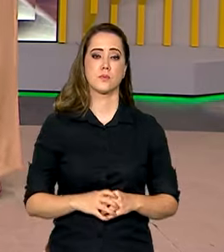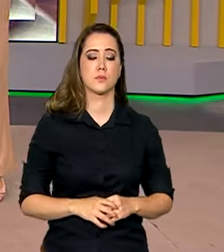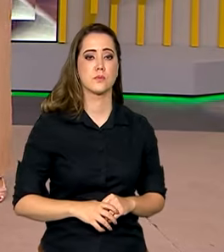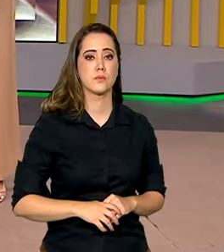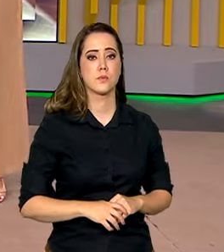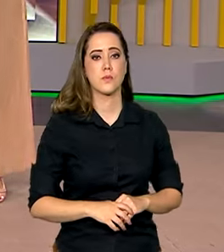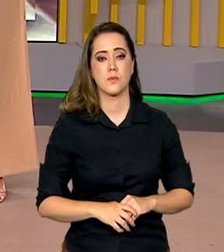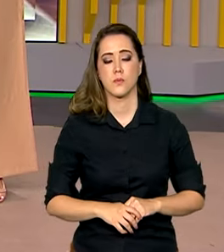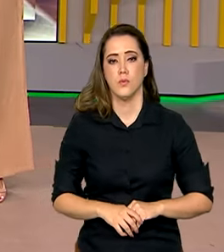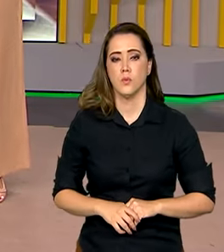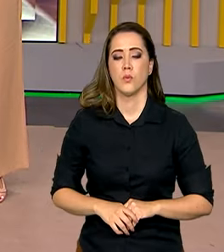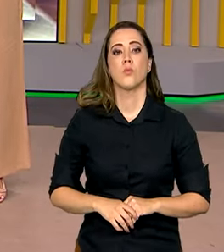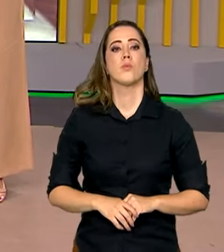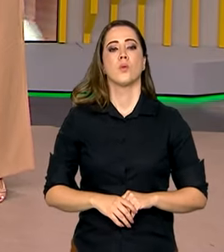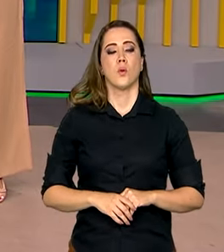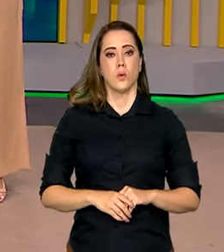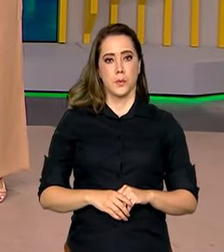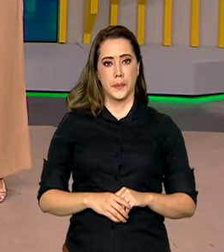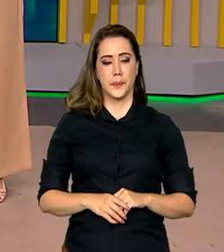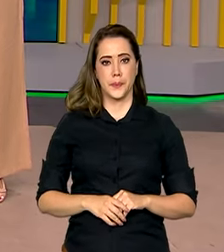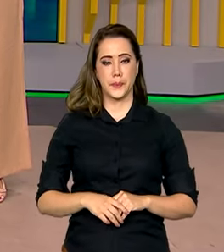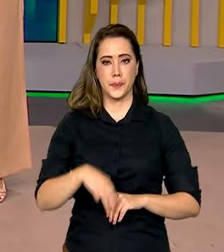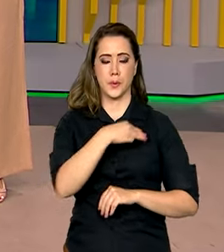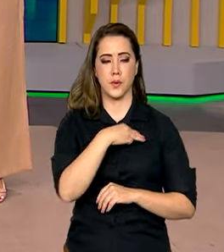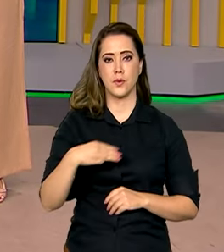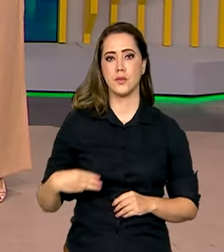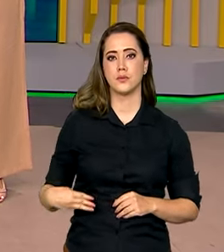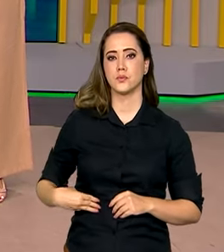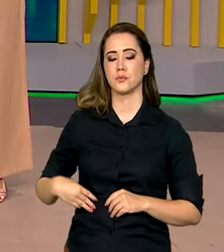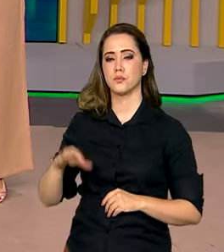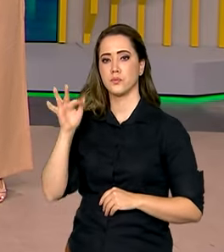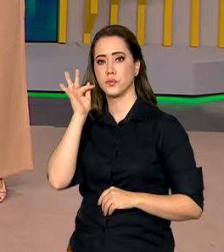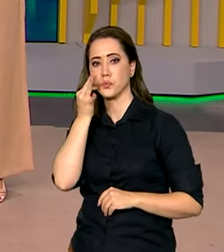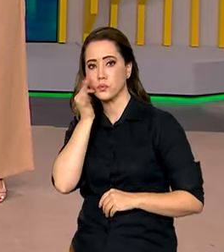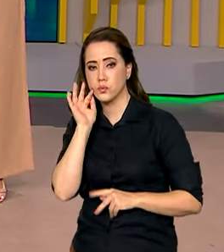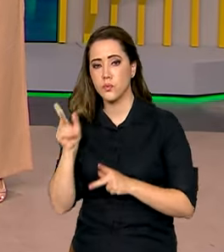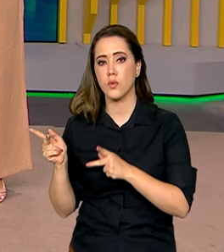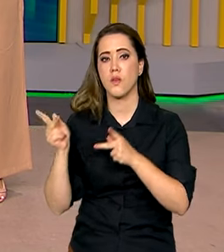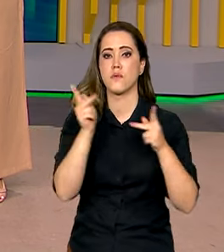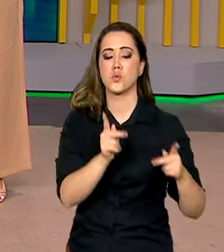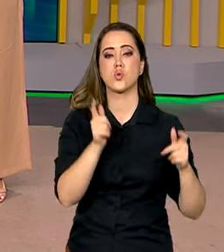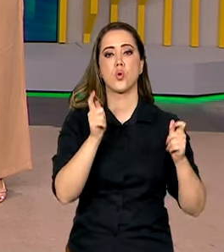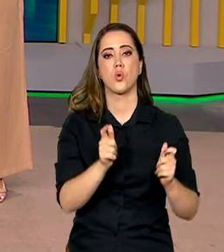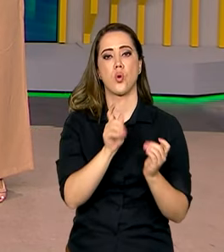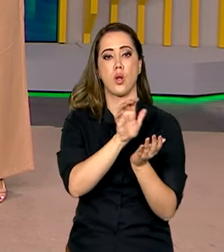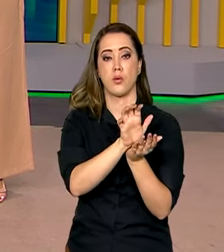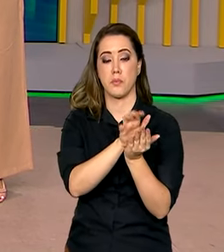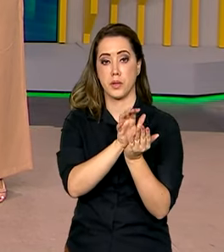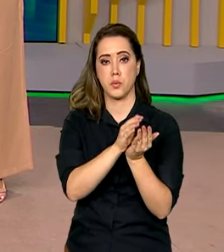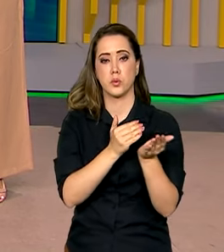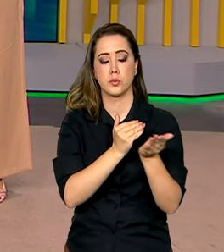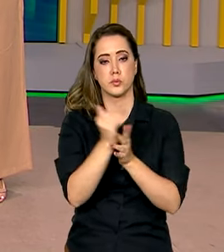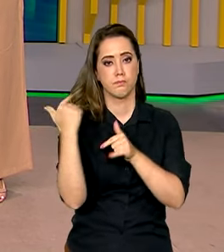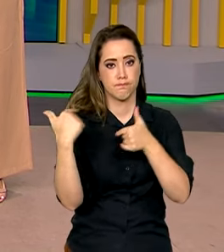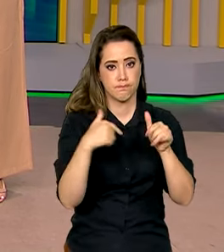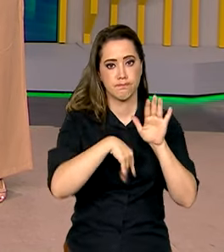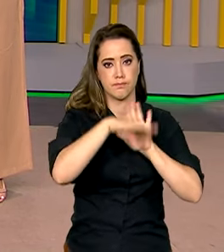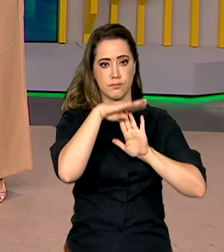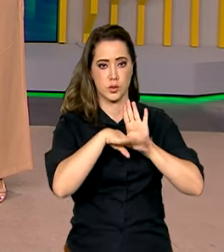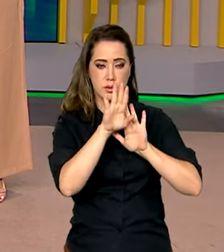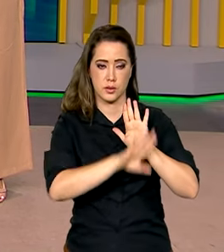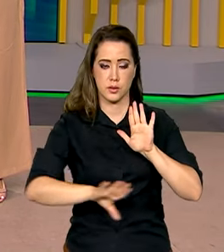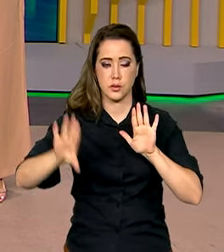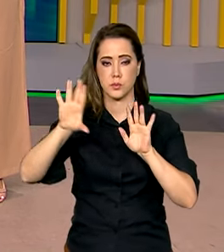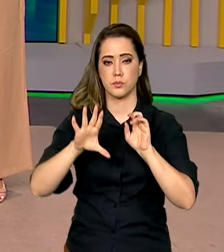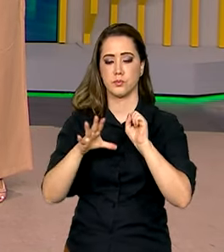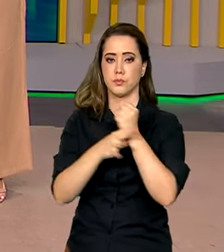O ministro da Justiça, Flávio Dino, visitou São Lourenço da Mata, em Pernambuco, para implantar o Programa Nacional de Segurança